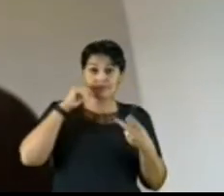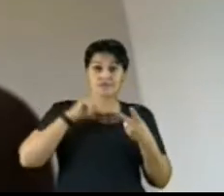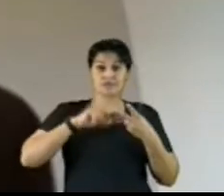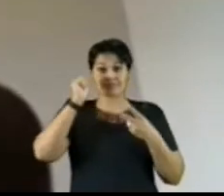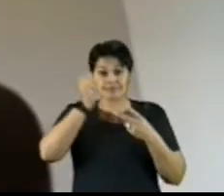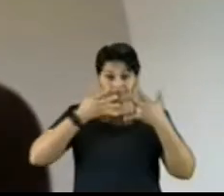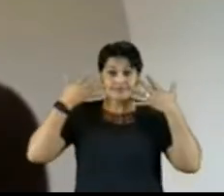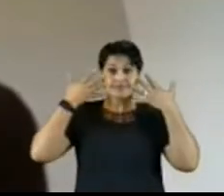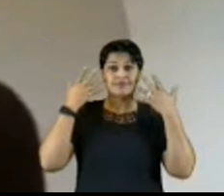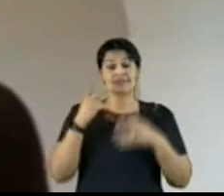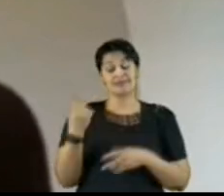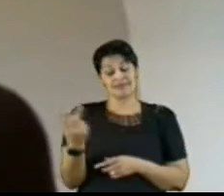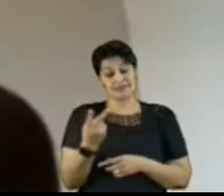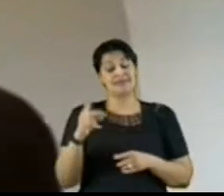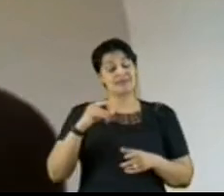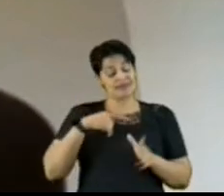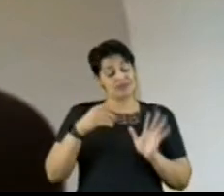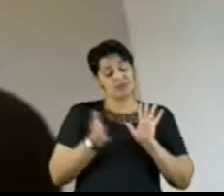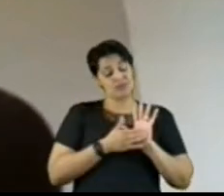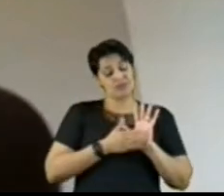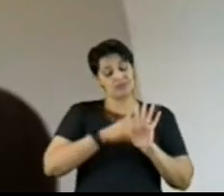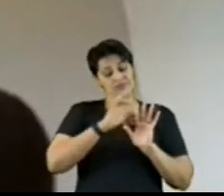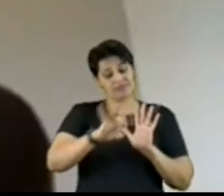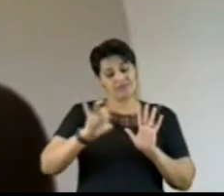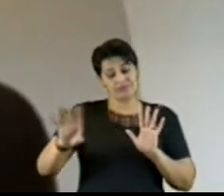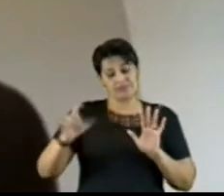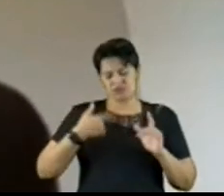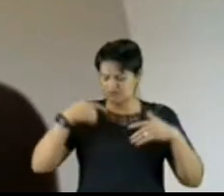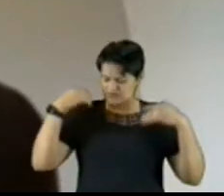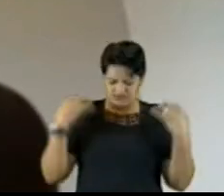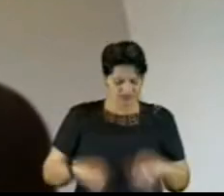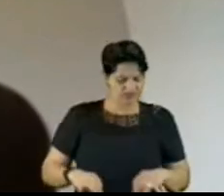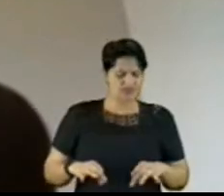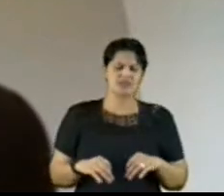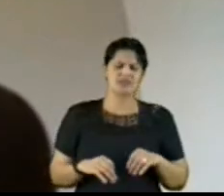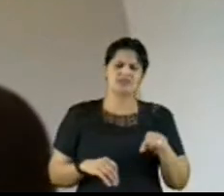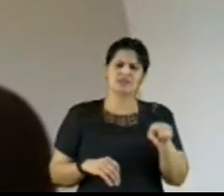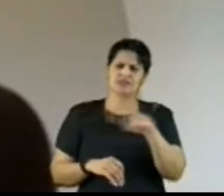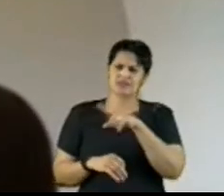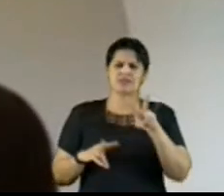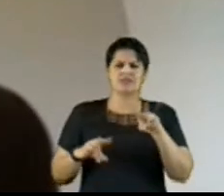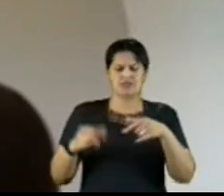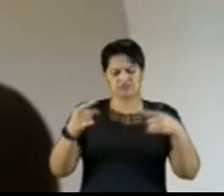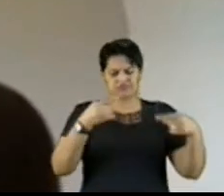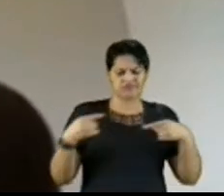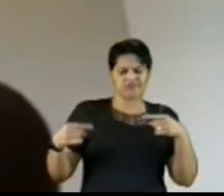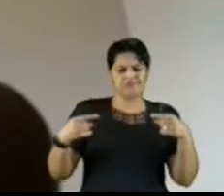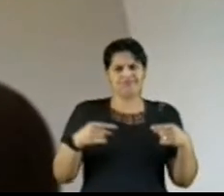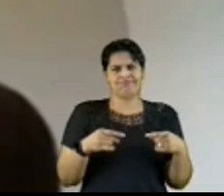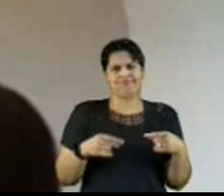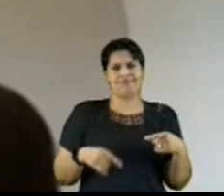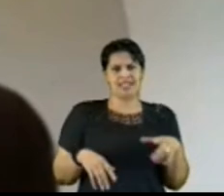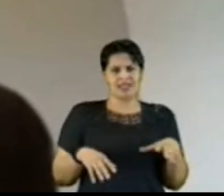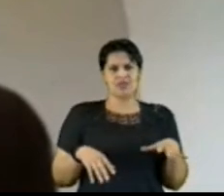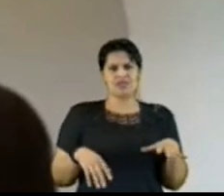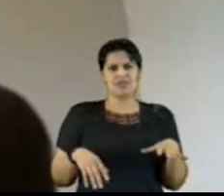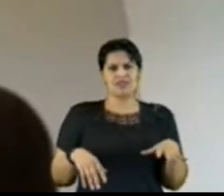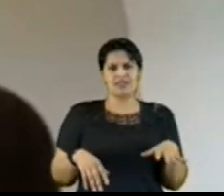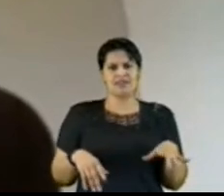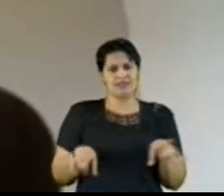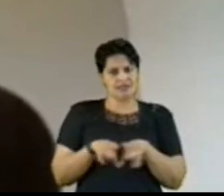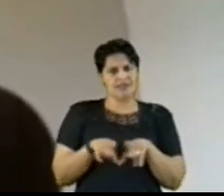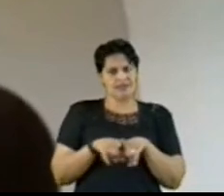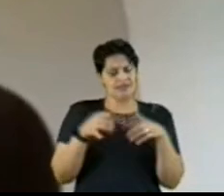trazendo uma proposta e eu tenho certeza que elas serão muito bem discutidas nesse plenário e muito bem